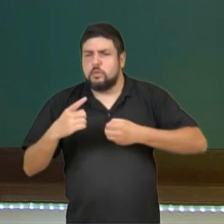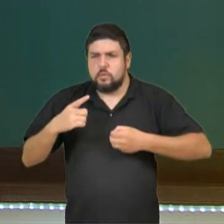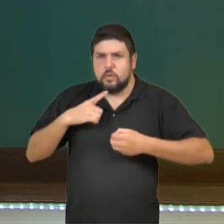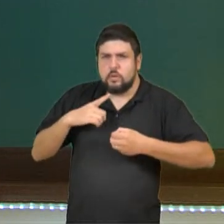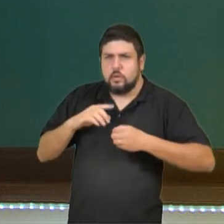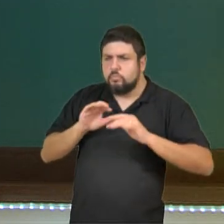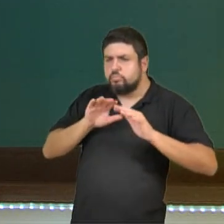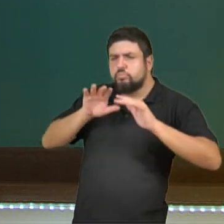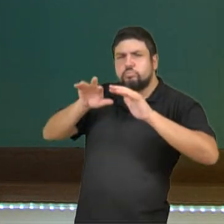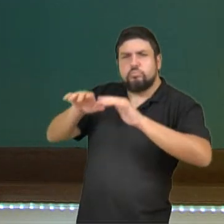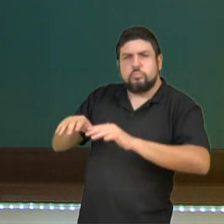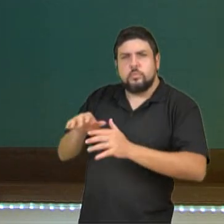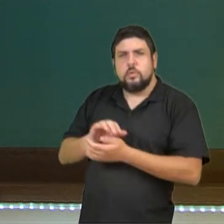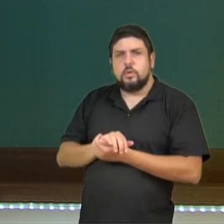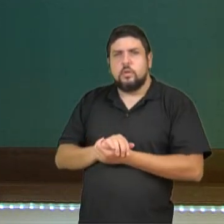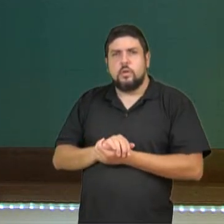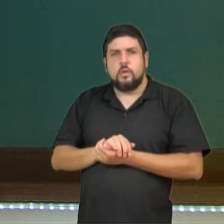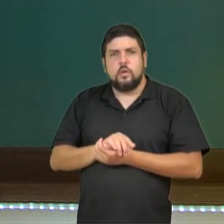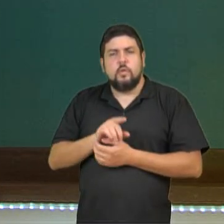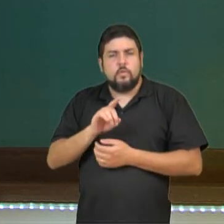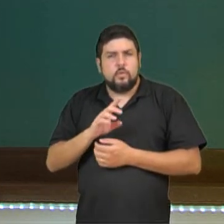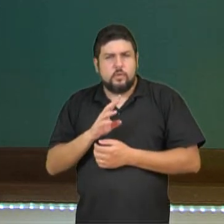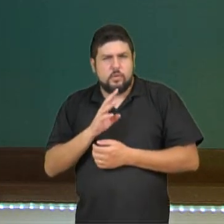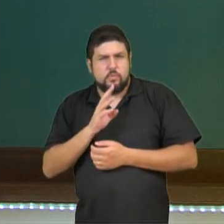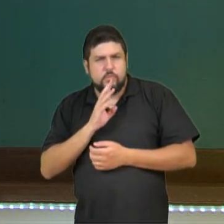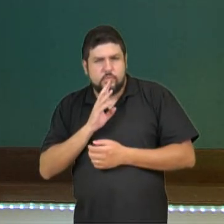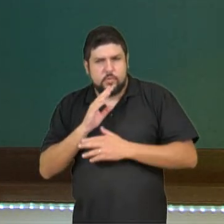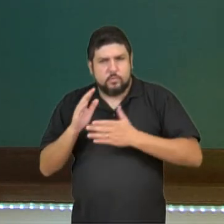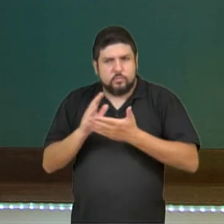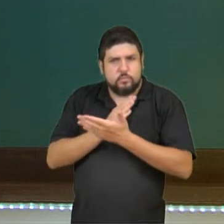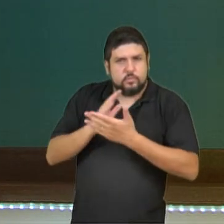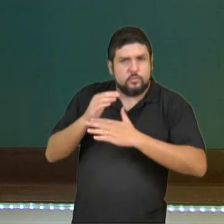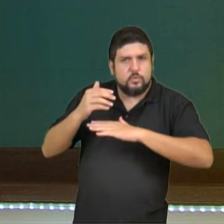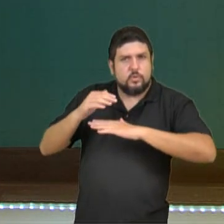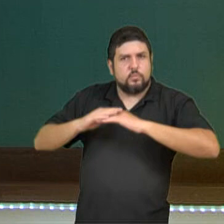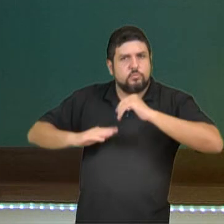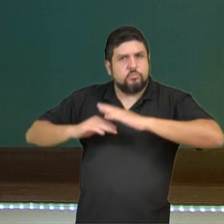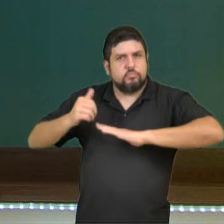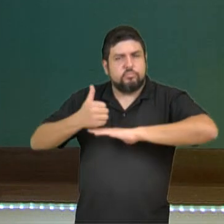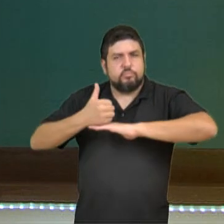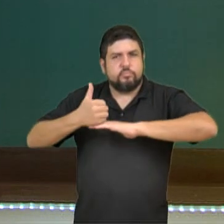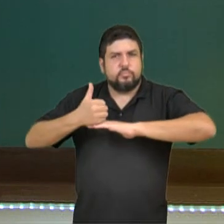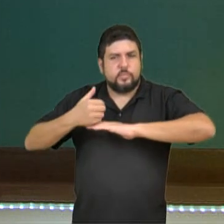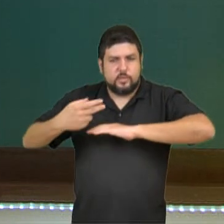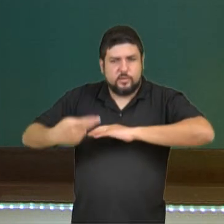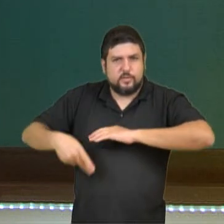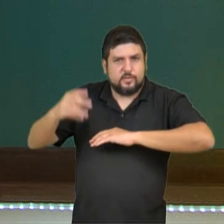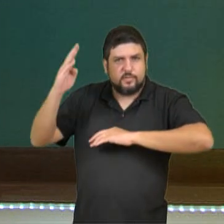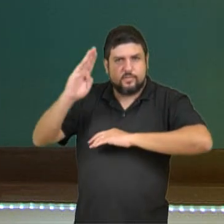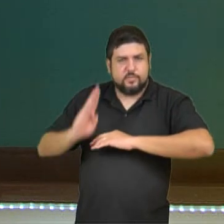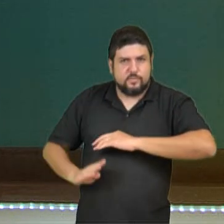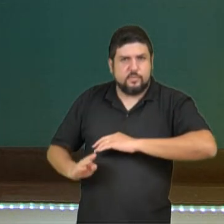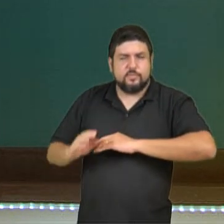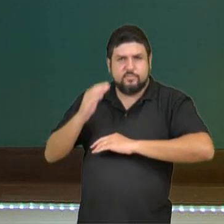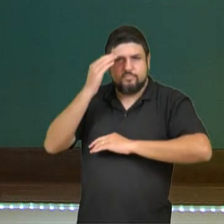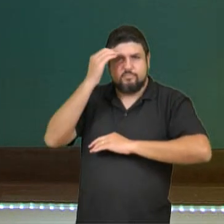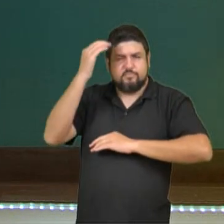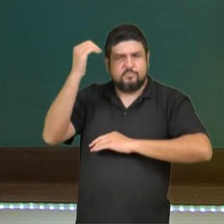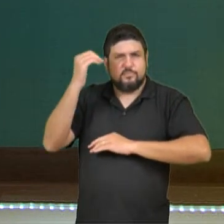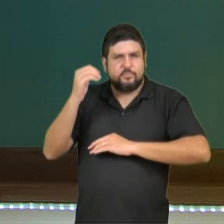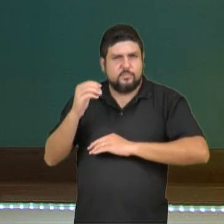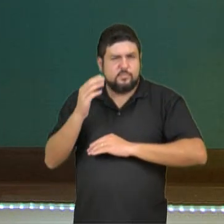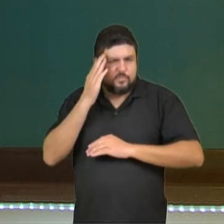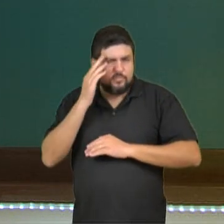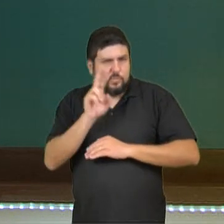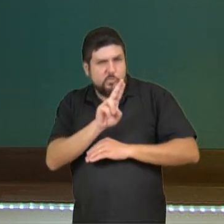E eu quero saber também se você consegue nomear algum skatista. Nós temos vários skatistas brasileiros, inclusive, que são famosos. Você consegue